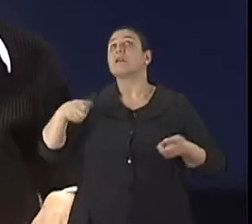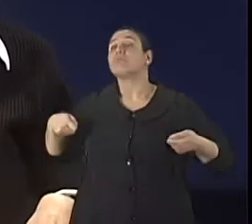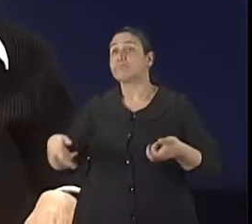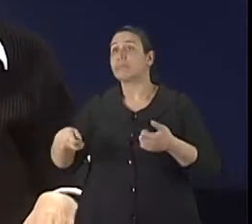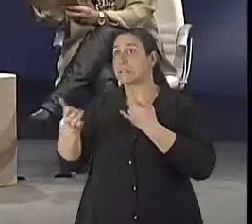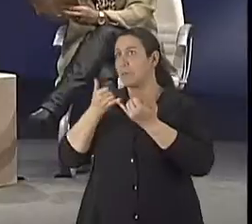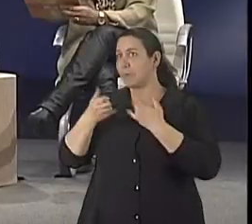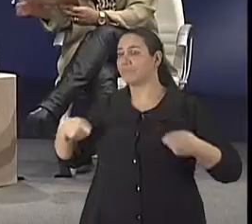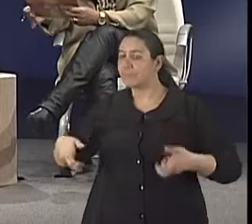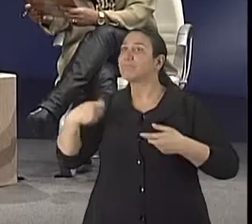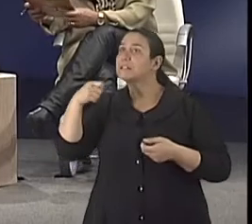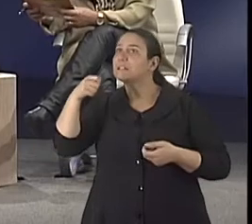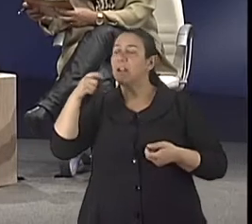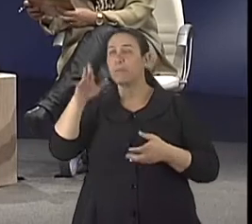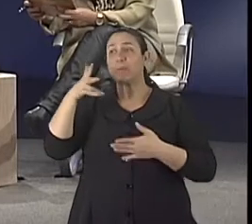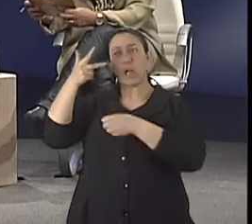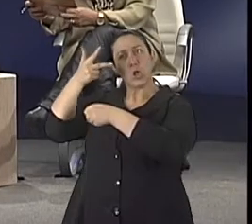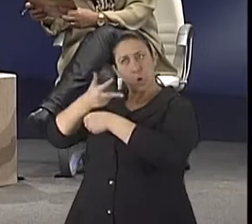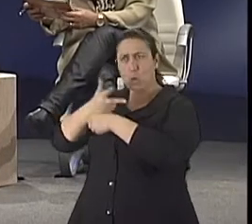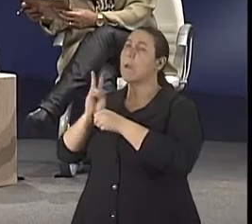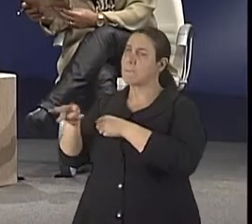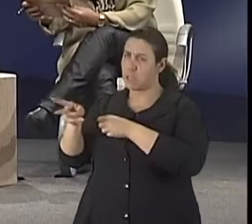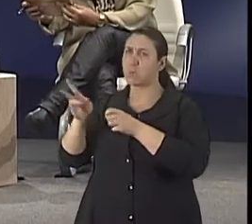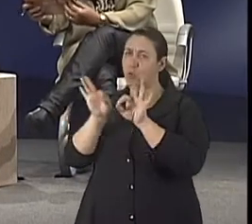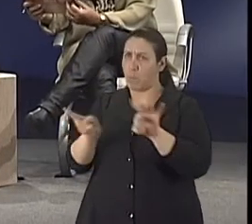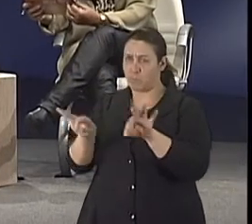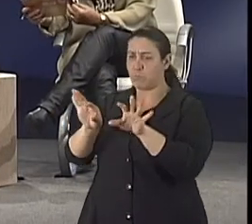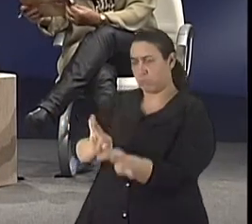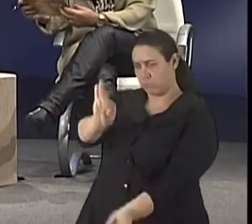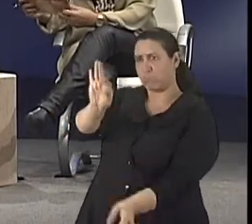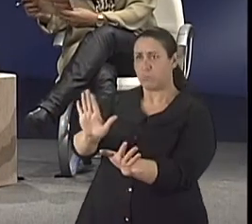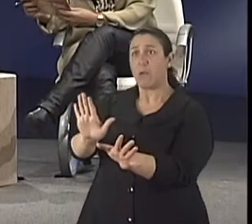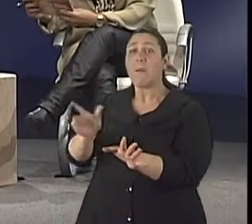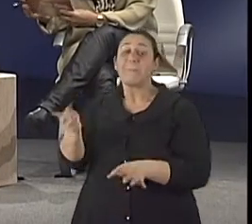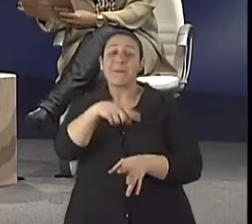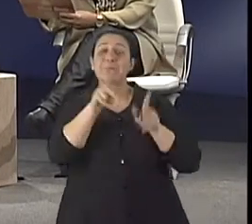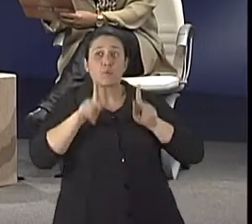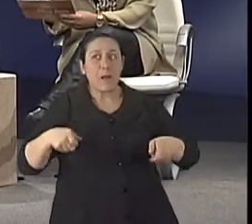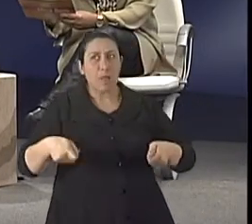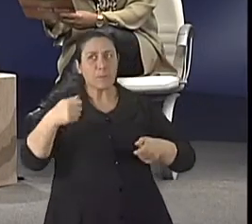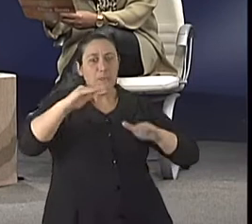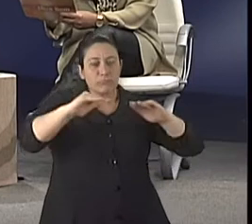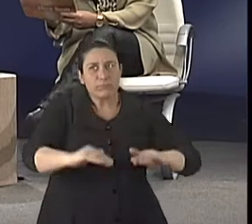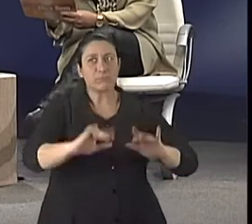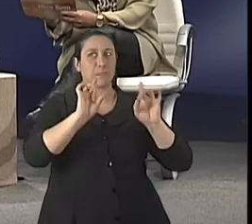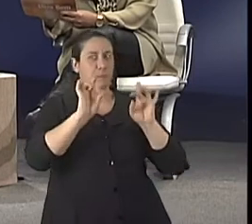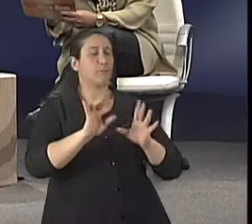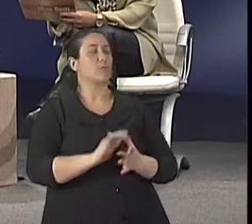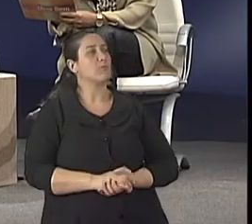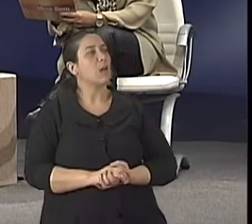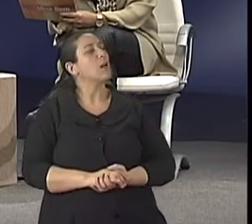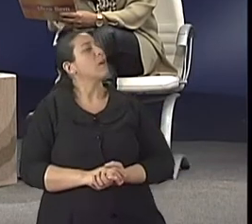altura para cadeirante. Ah, perfeito. do idoso ainda continua a altura padrão. É, exatamente. Maravilha, maravilha. Daniela,